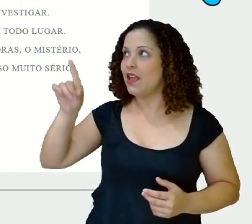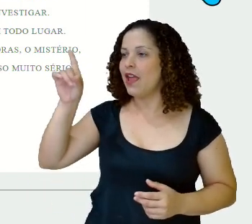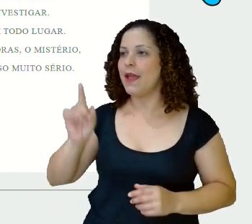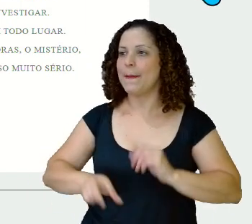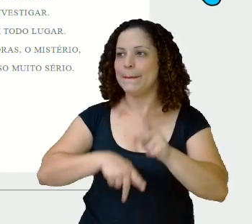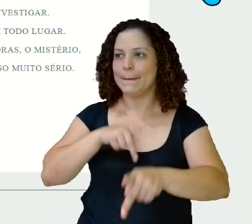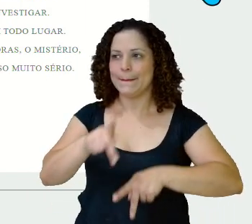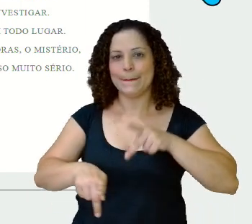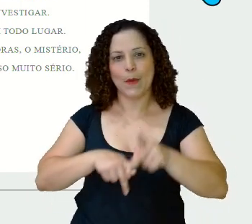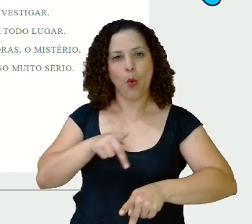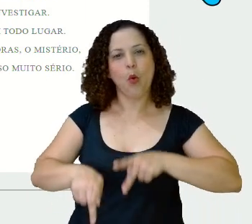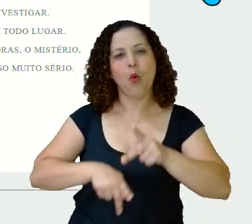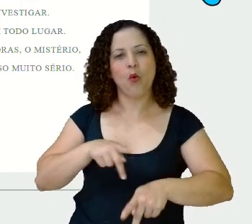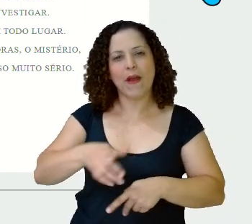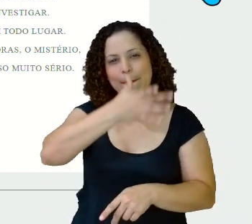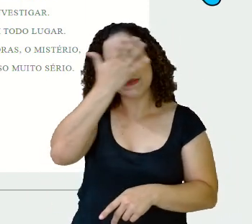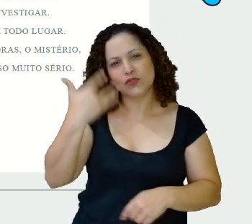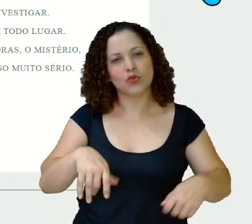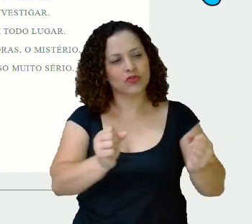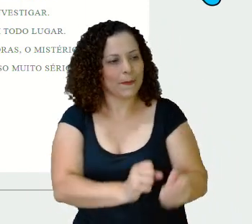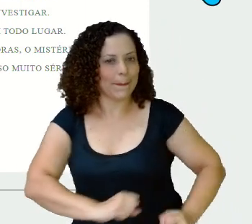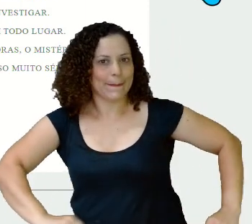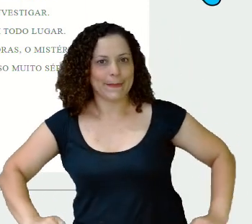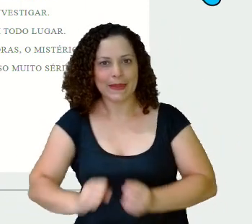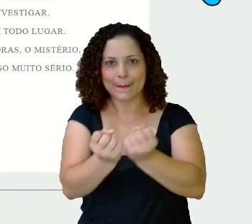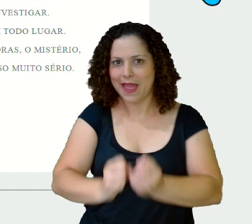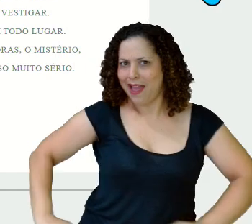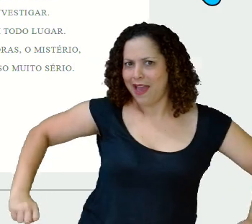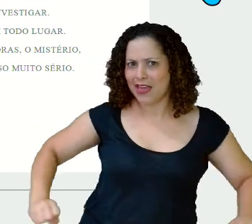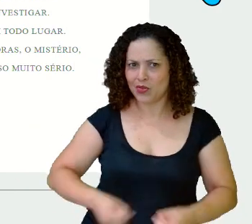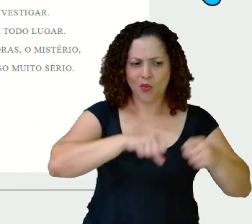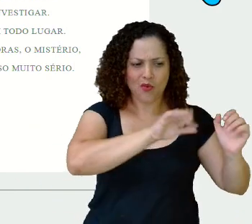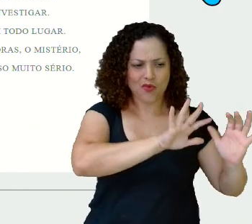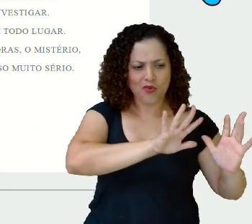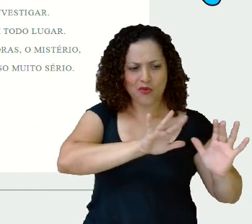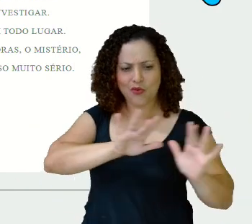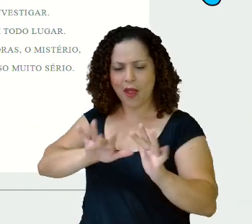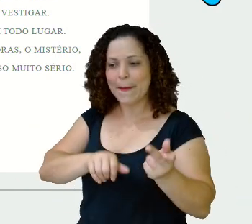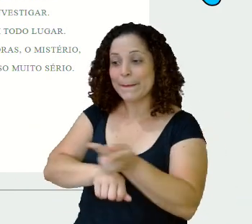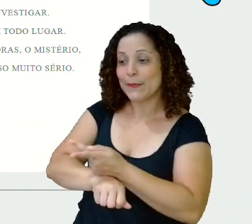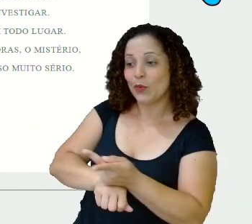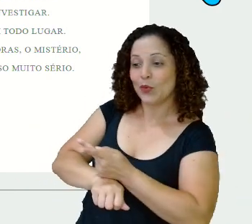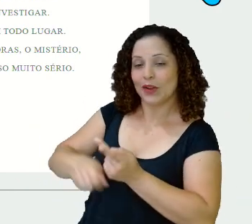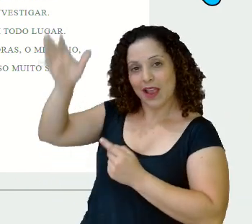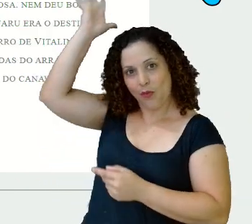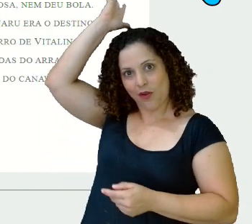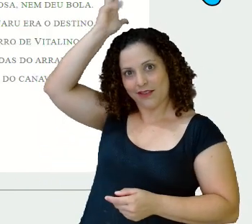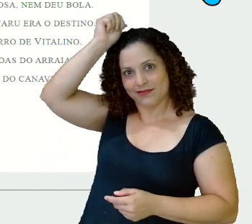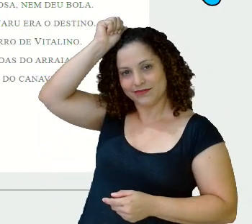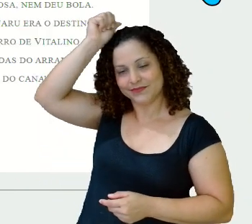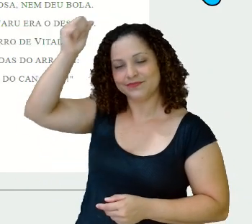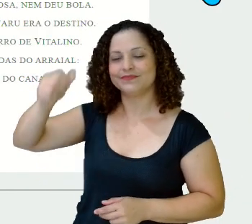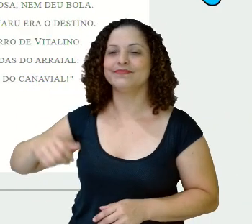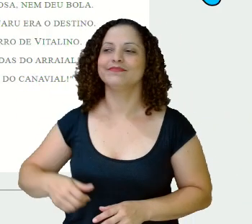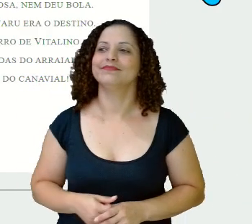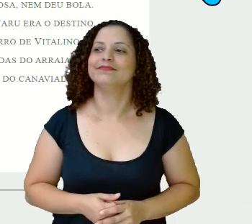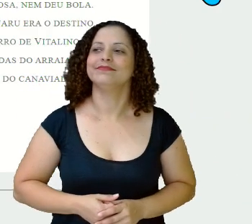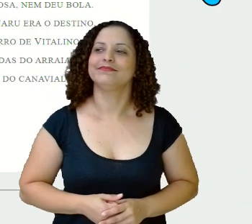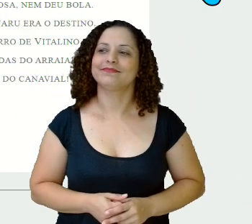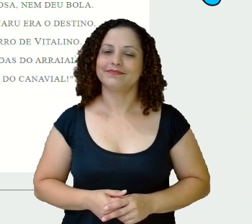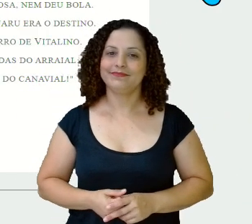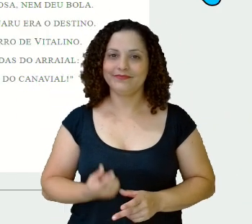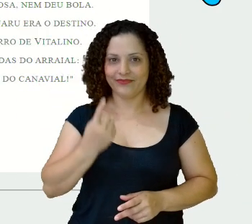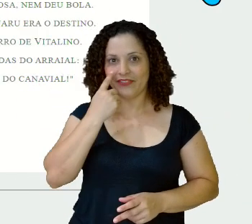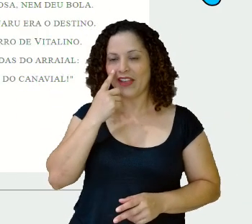Vocês vendo todo mundo se mobilizando Para o galo procurar, minha gente Olha